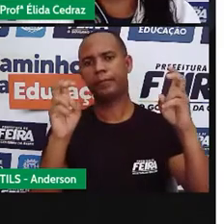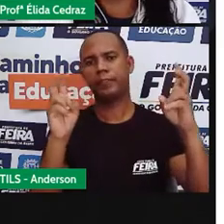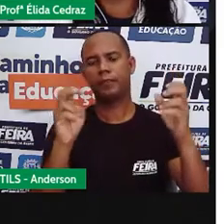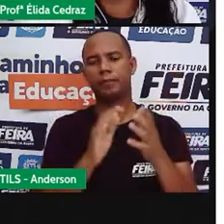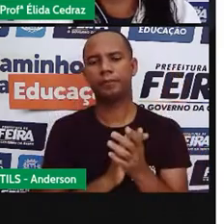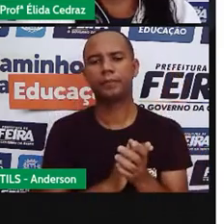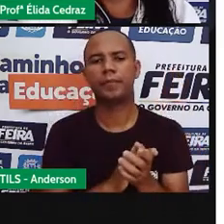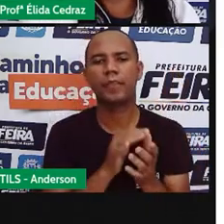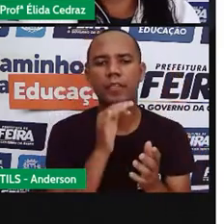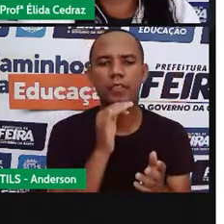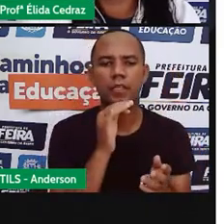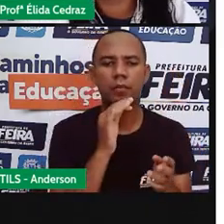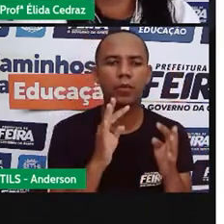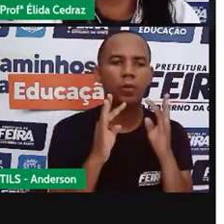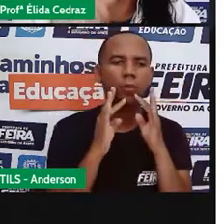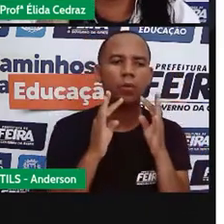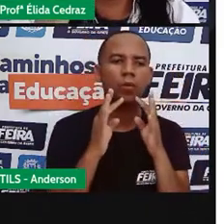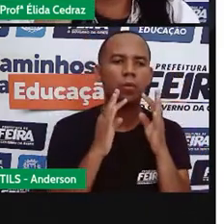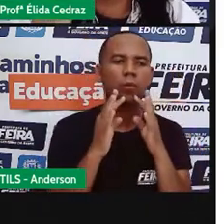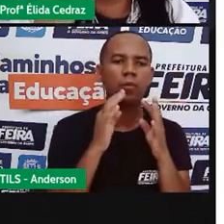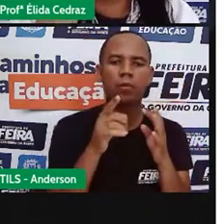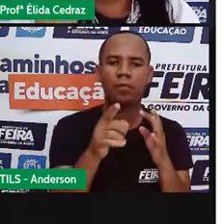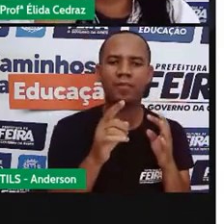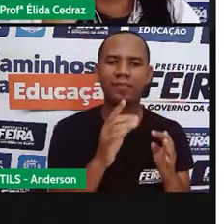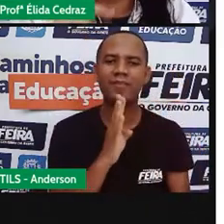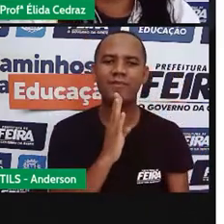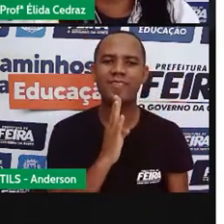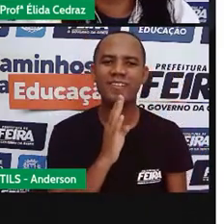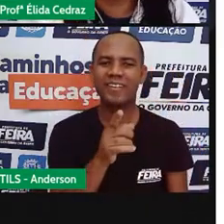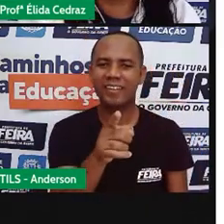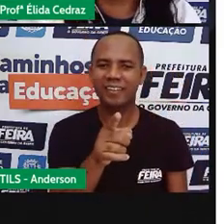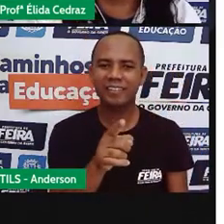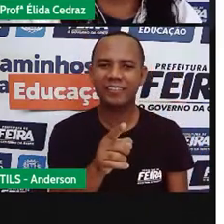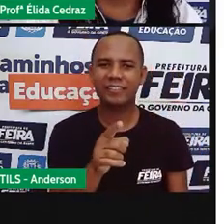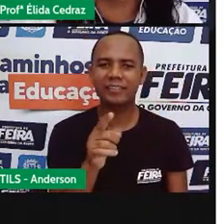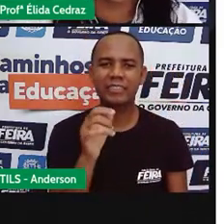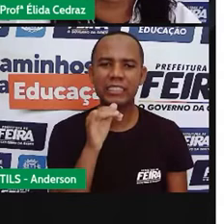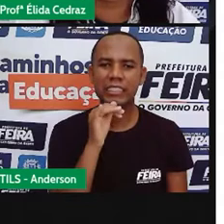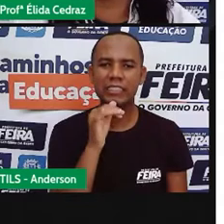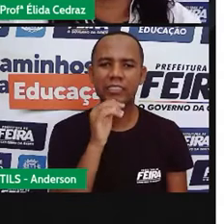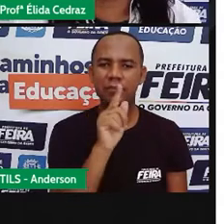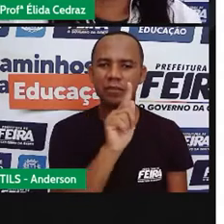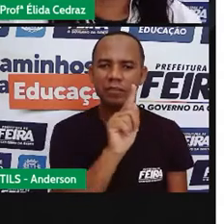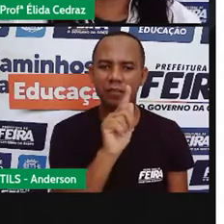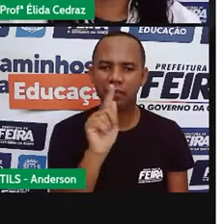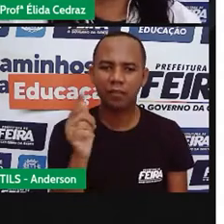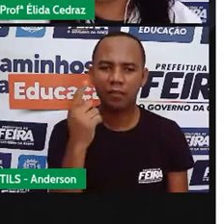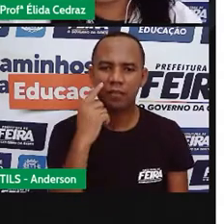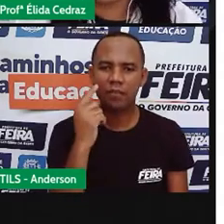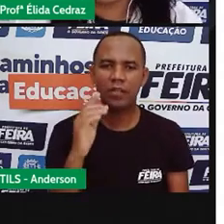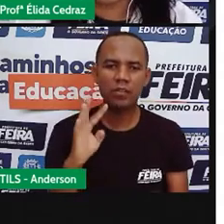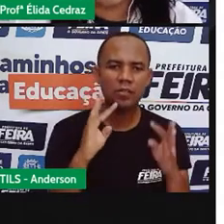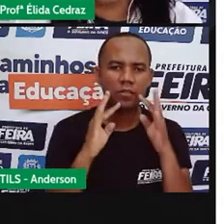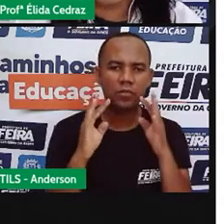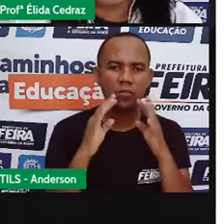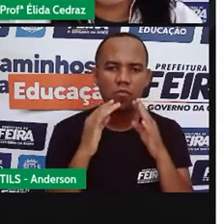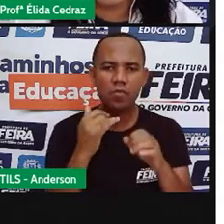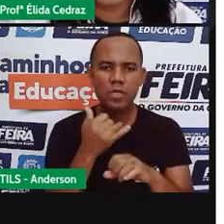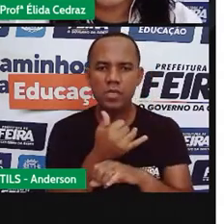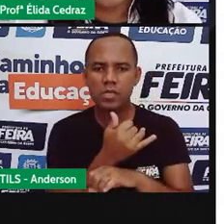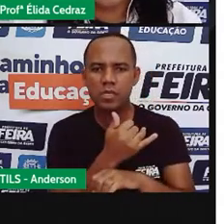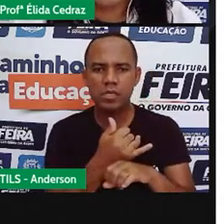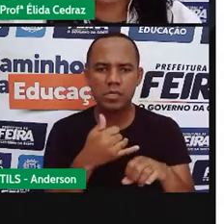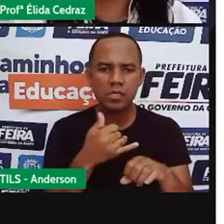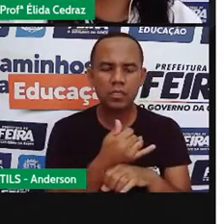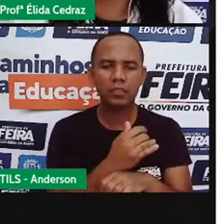conhecem esses logos que tem aí? Vocês conhecem esses iconizinhos? Vocês usam qual deles?